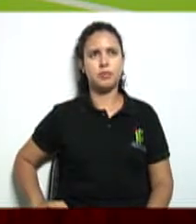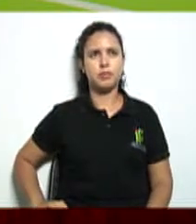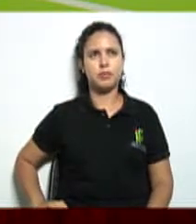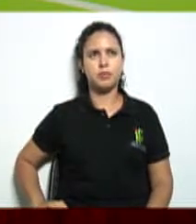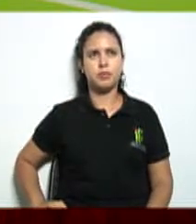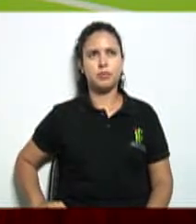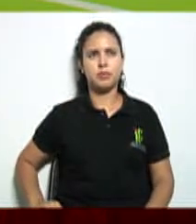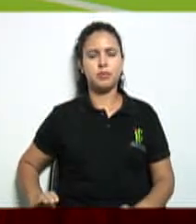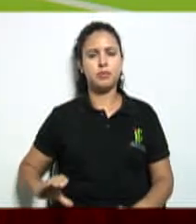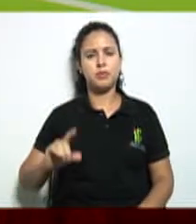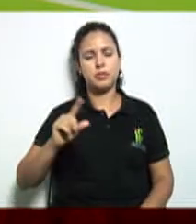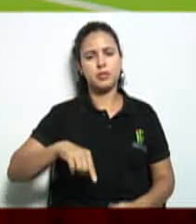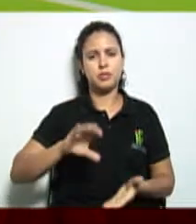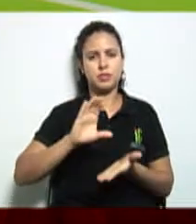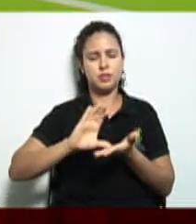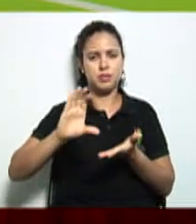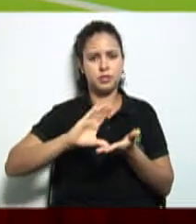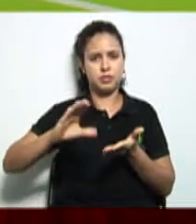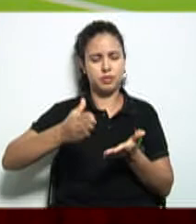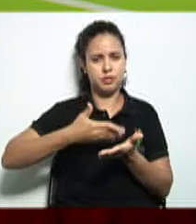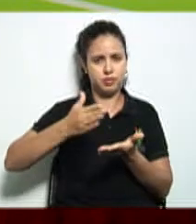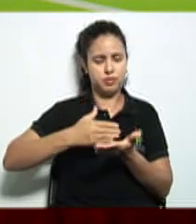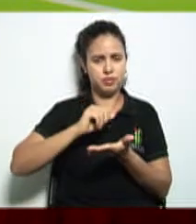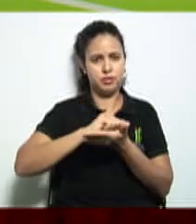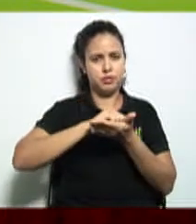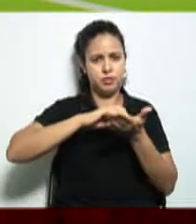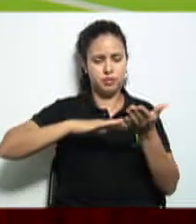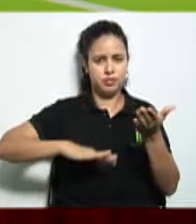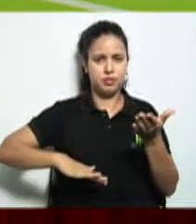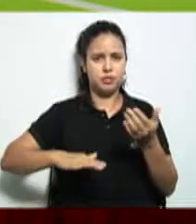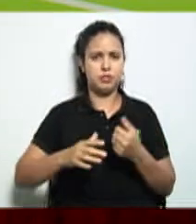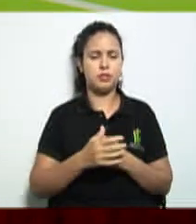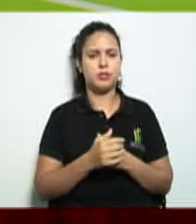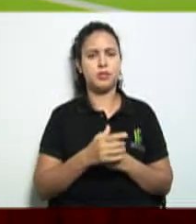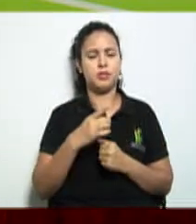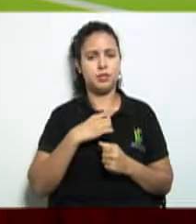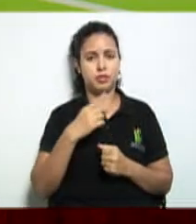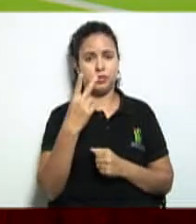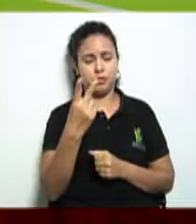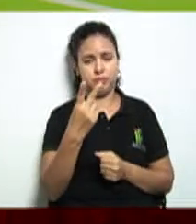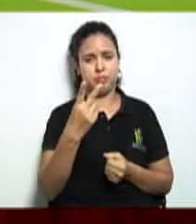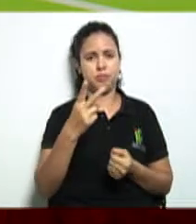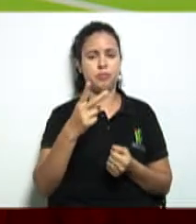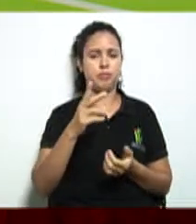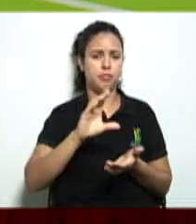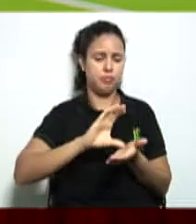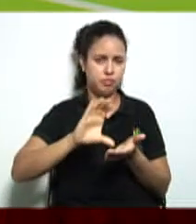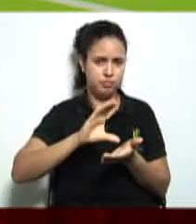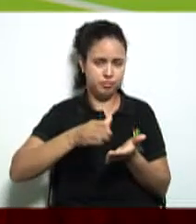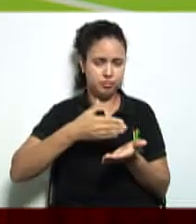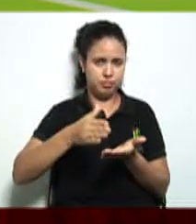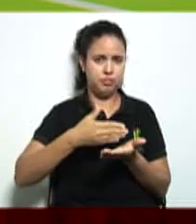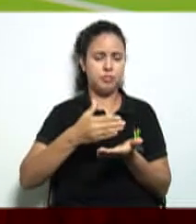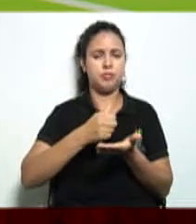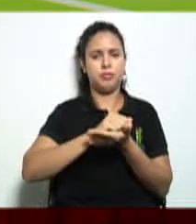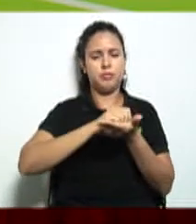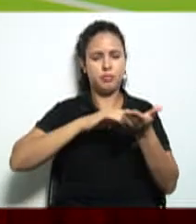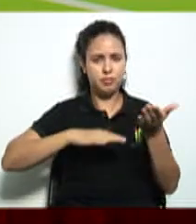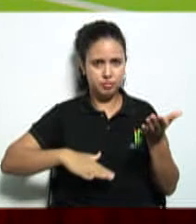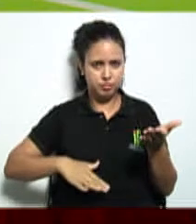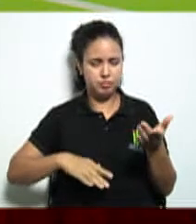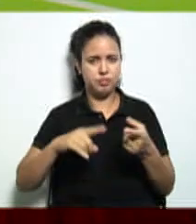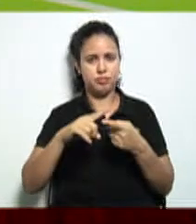o caderno de atividades certo que são dois cadernos de atividades o de educação cooperativista e o de